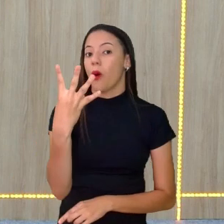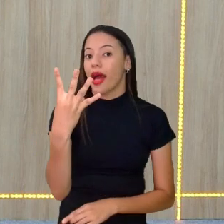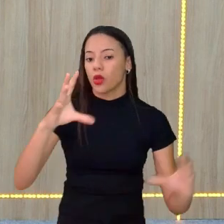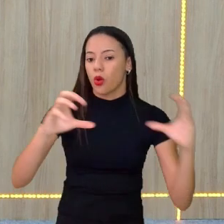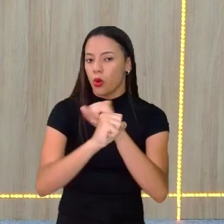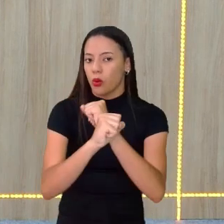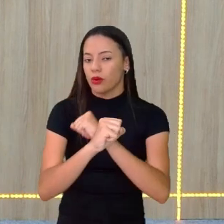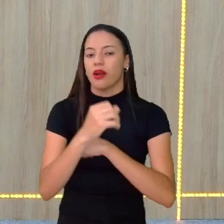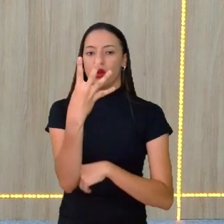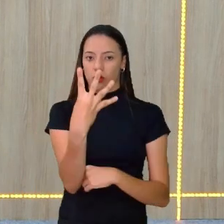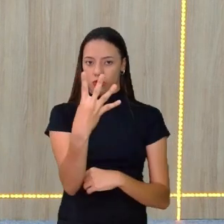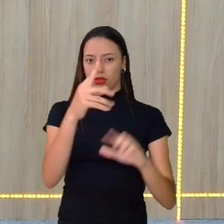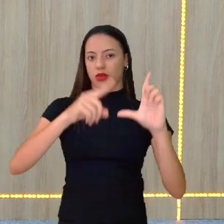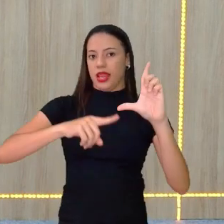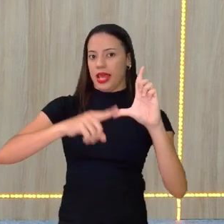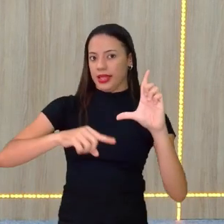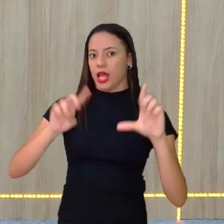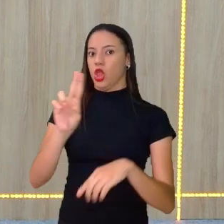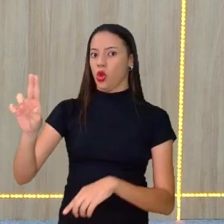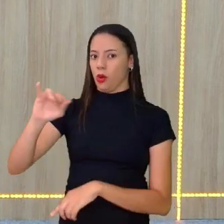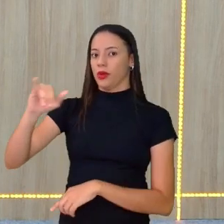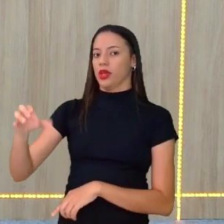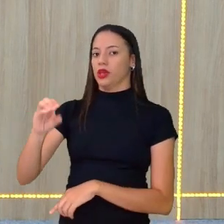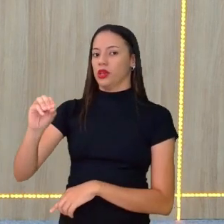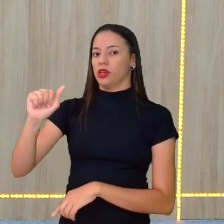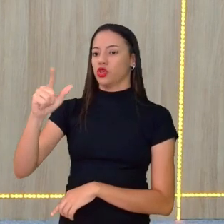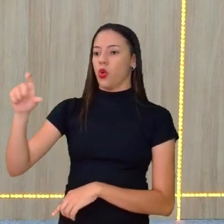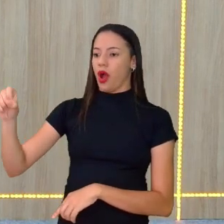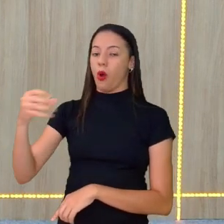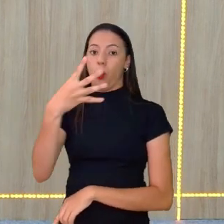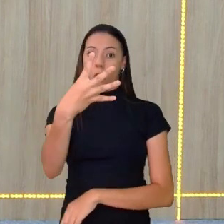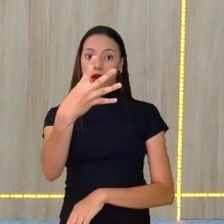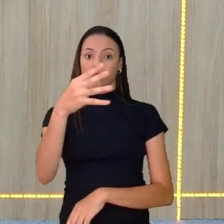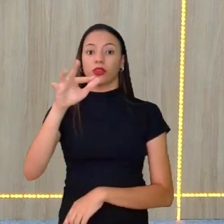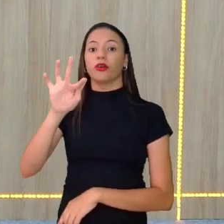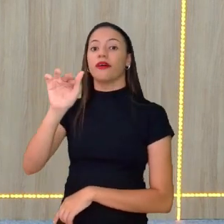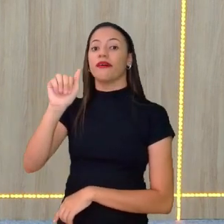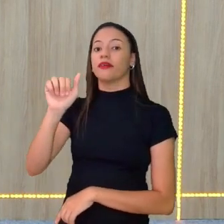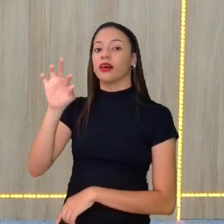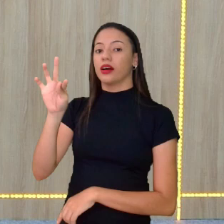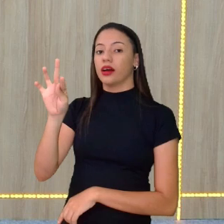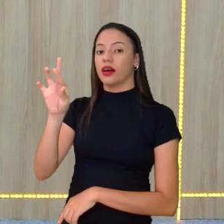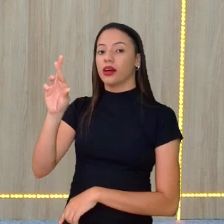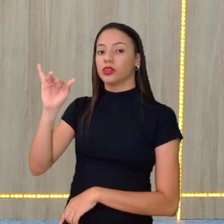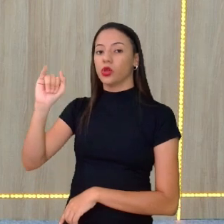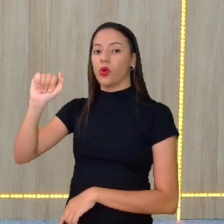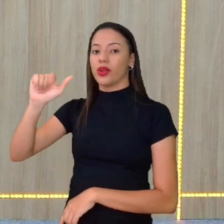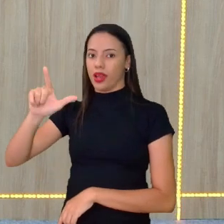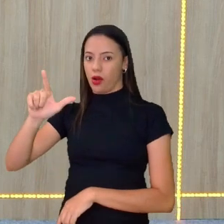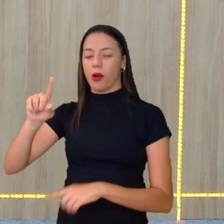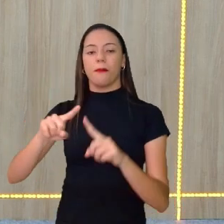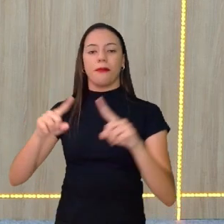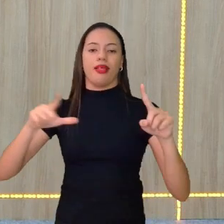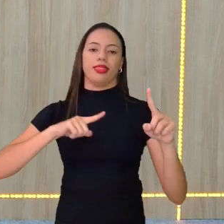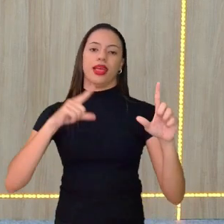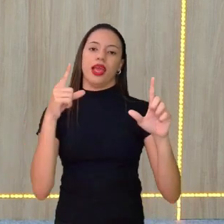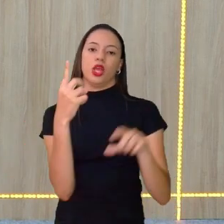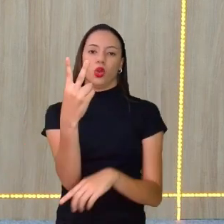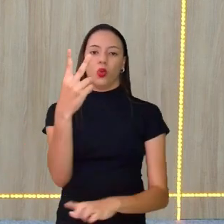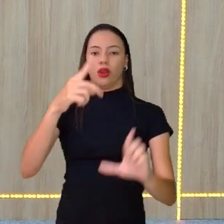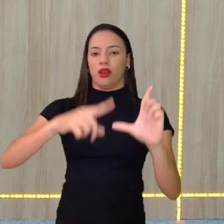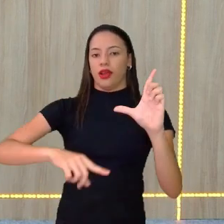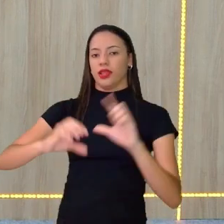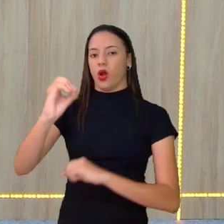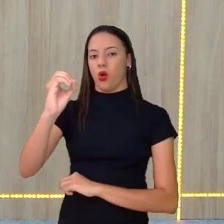comigo aí que está em casa. 4 letrinhas, 4 fatorial, mas tem 2 letrinhas O. Então, é 4 fatorial sobre